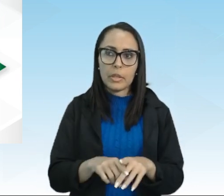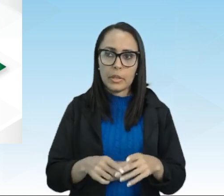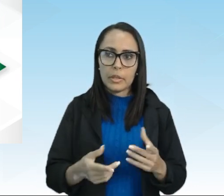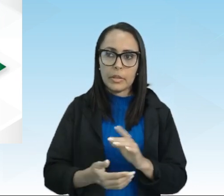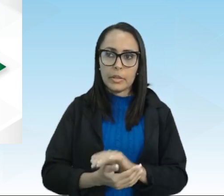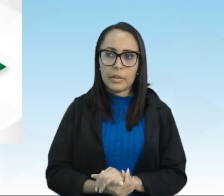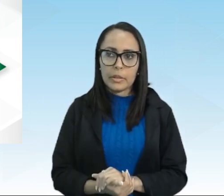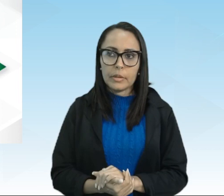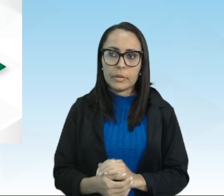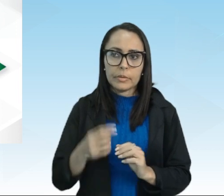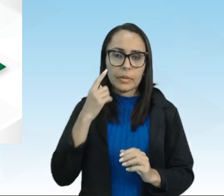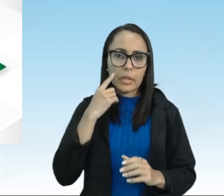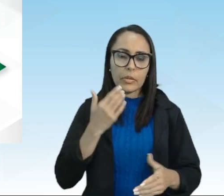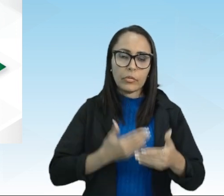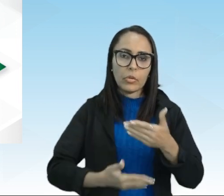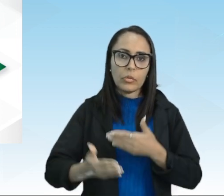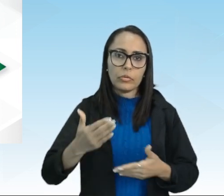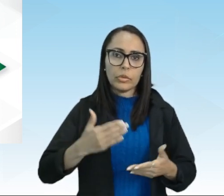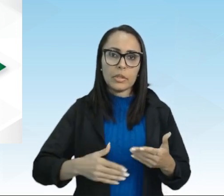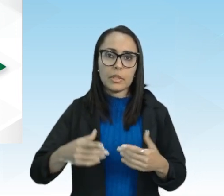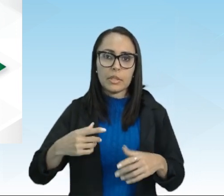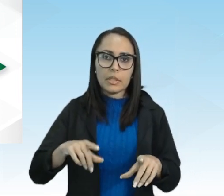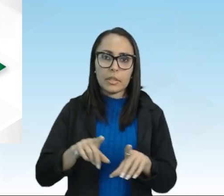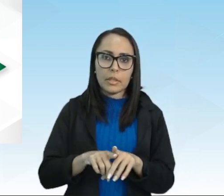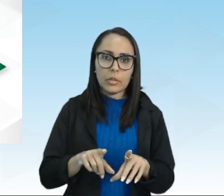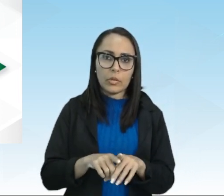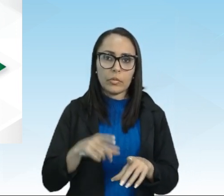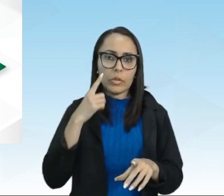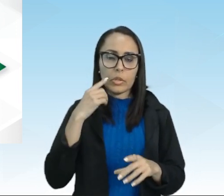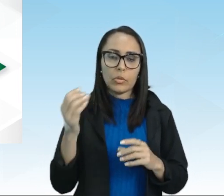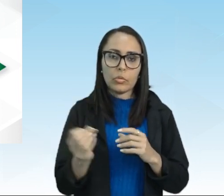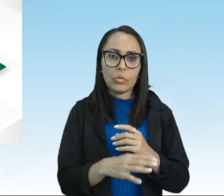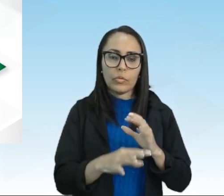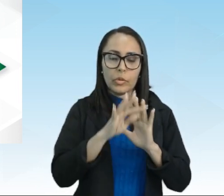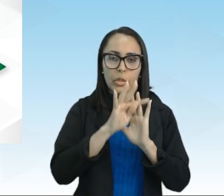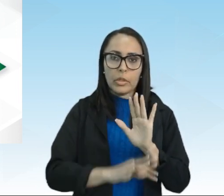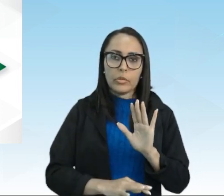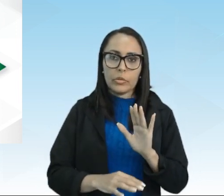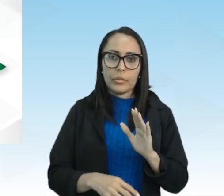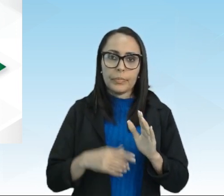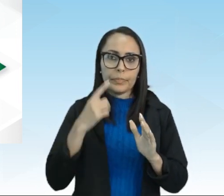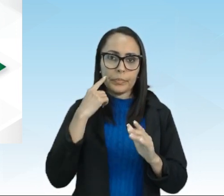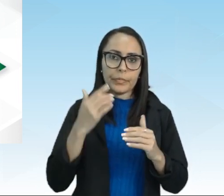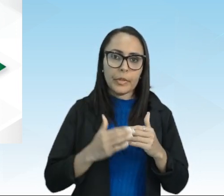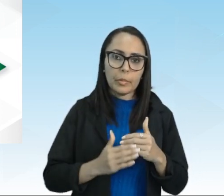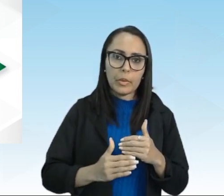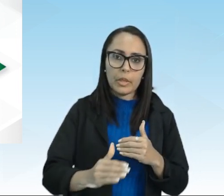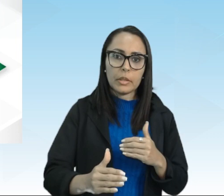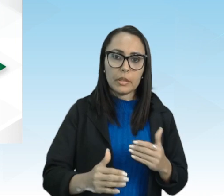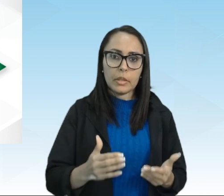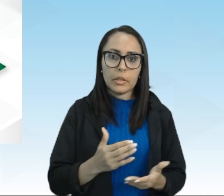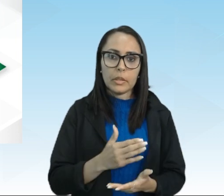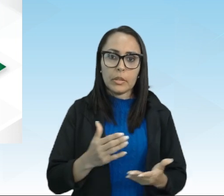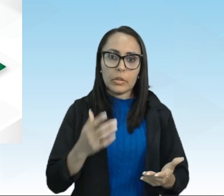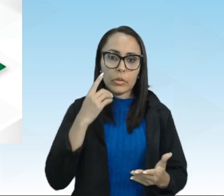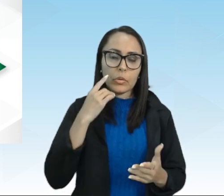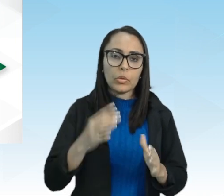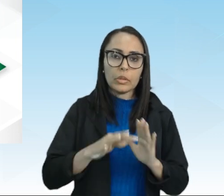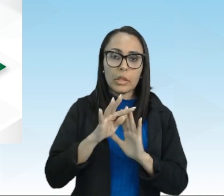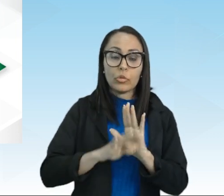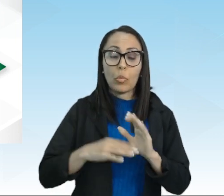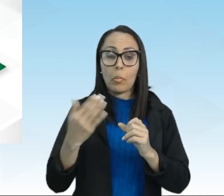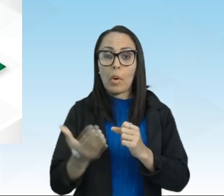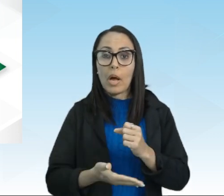só envolve a produção de um novo texto a partir de um texto